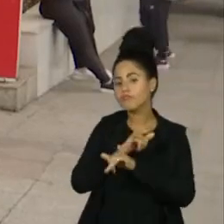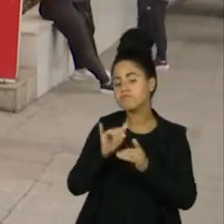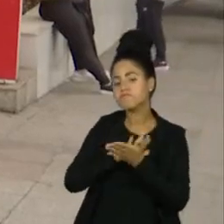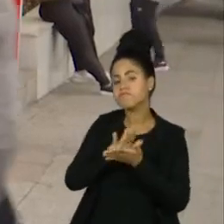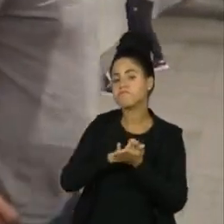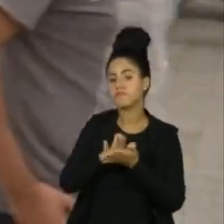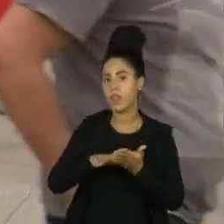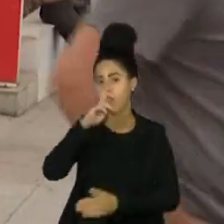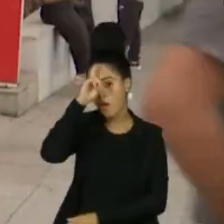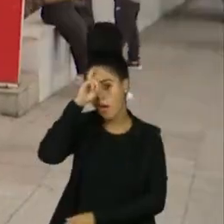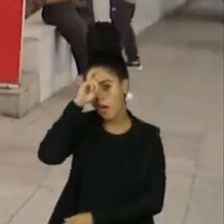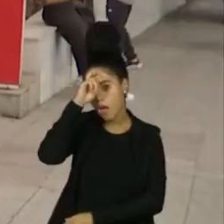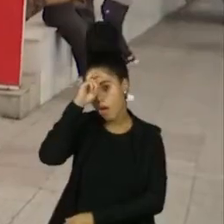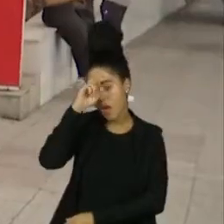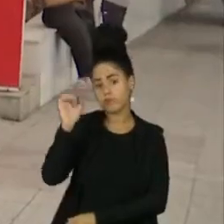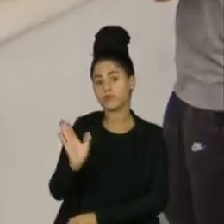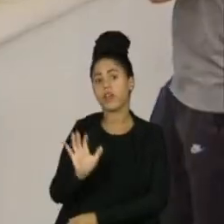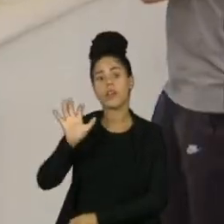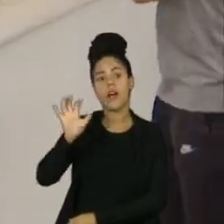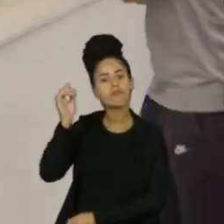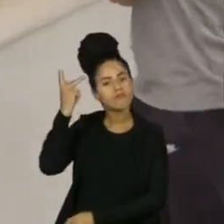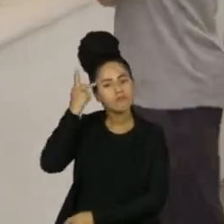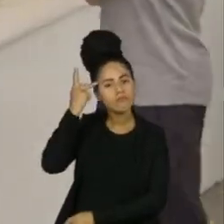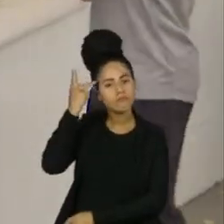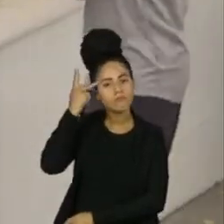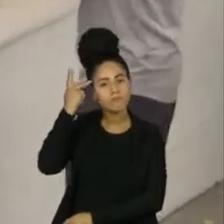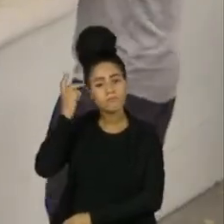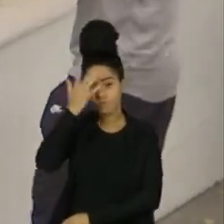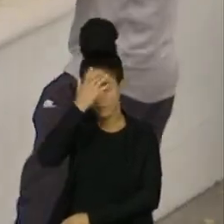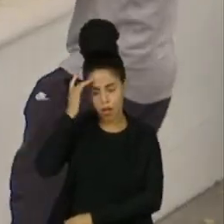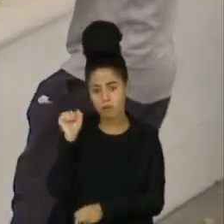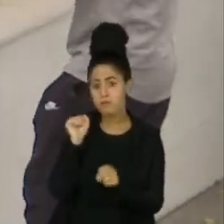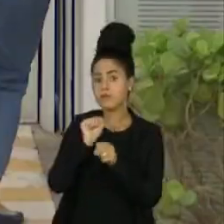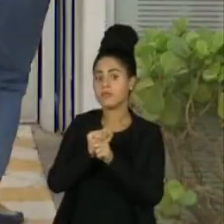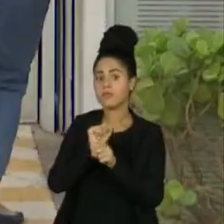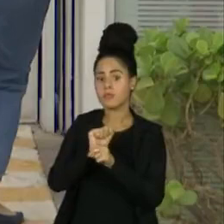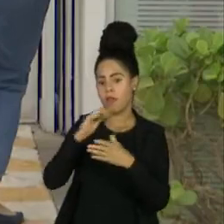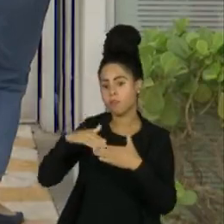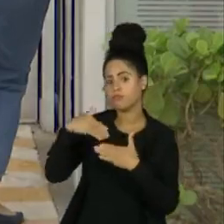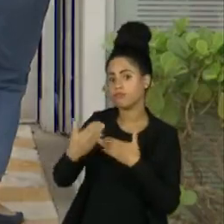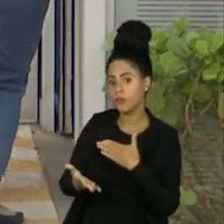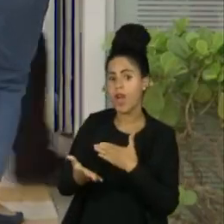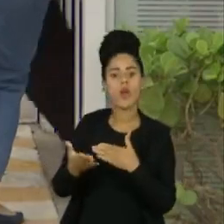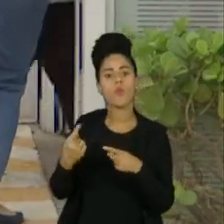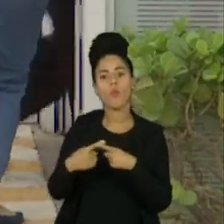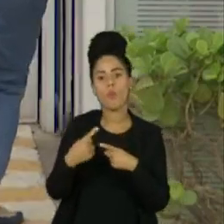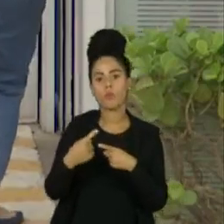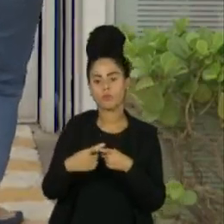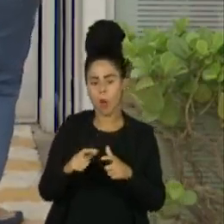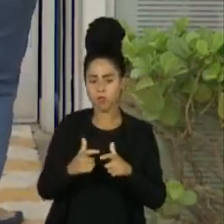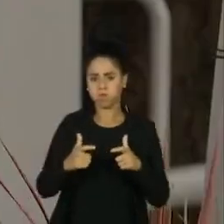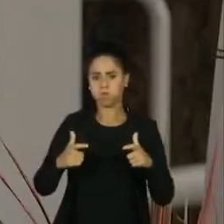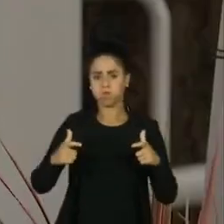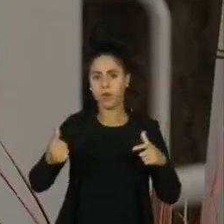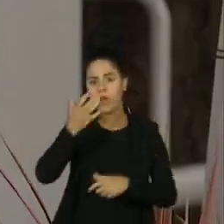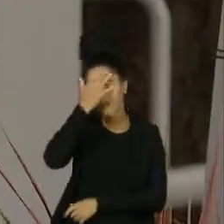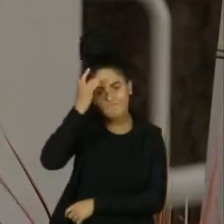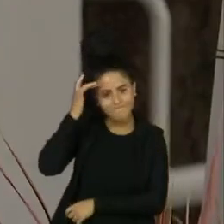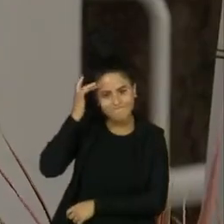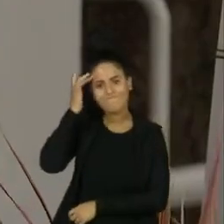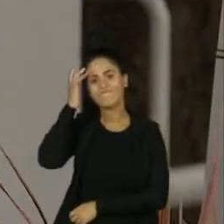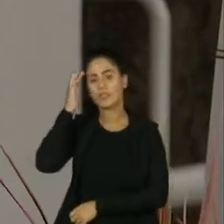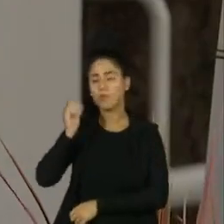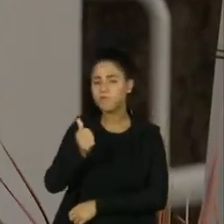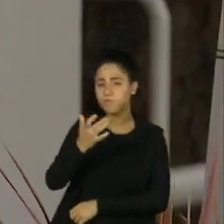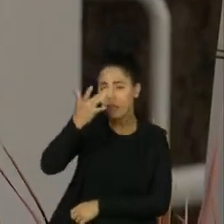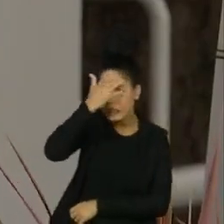Neste hospital da Zona Oeste de São Paulo, os pacientes têm que aguardar atendimento do lado de fora por causa da superlotação. Está lotado